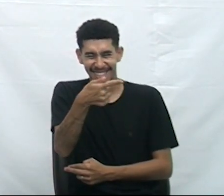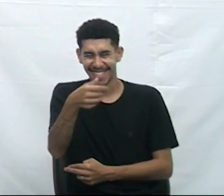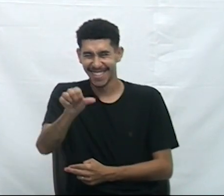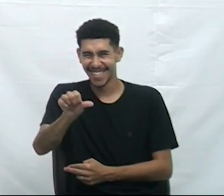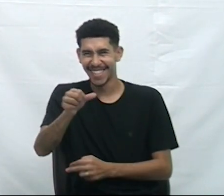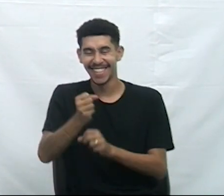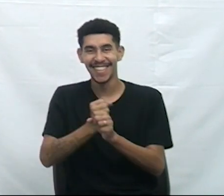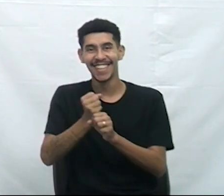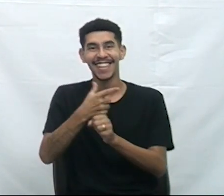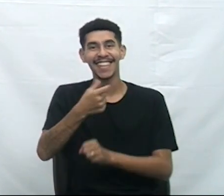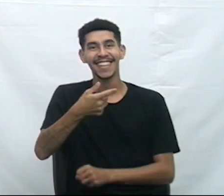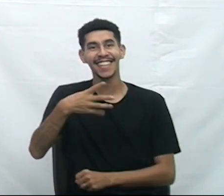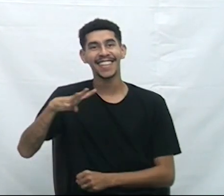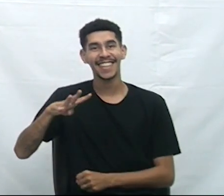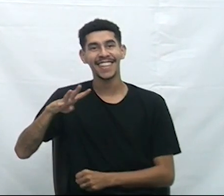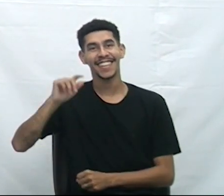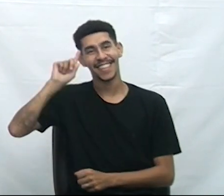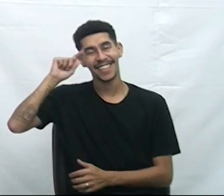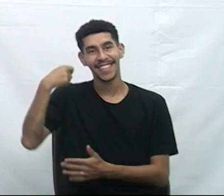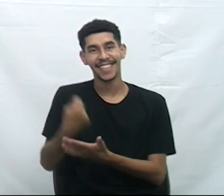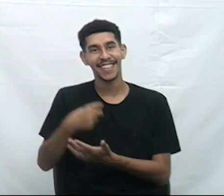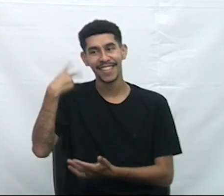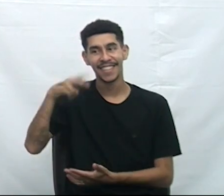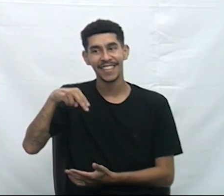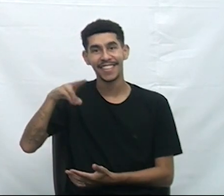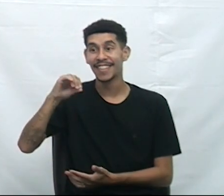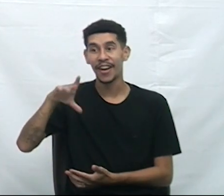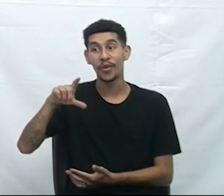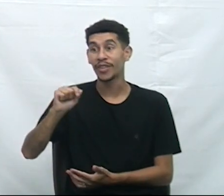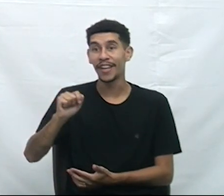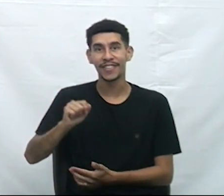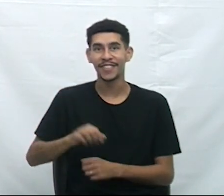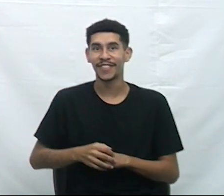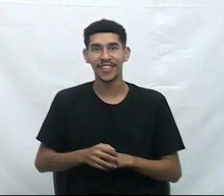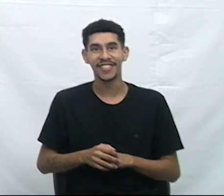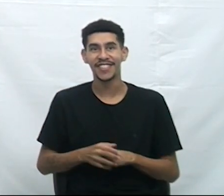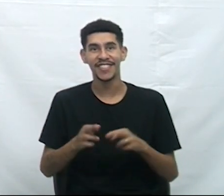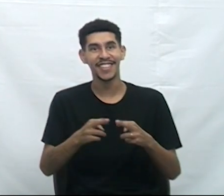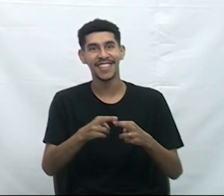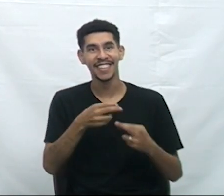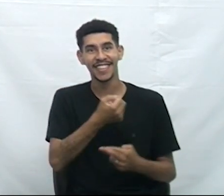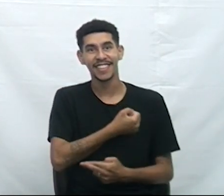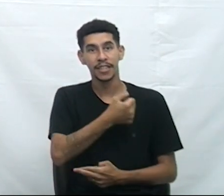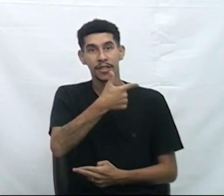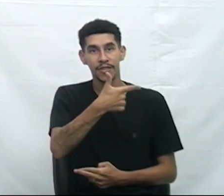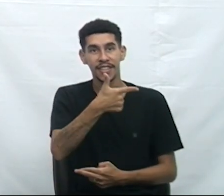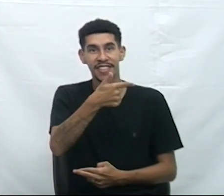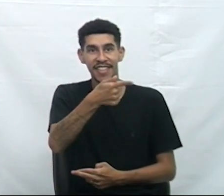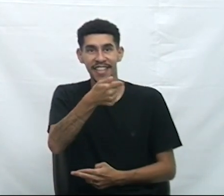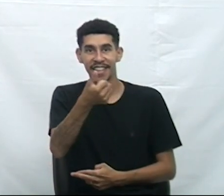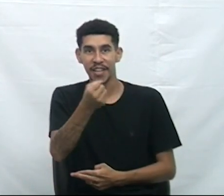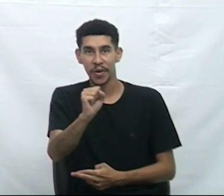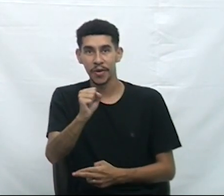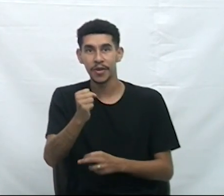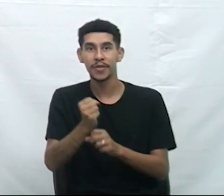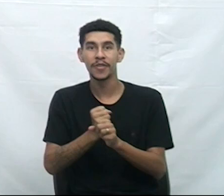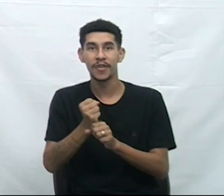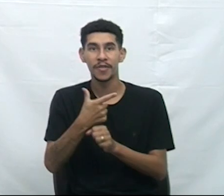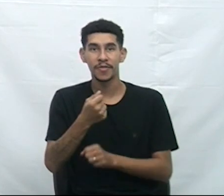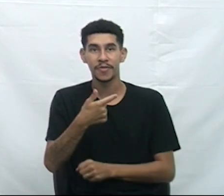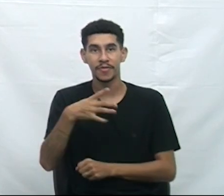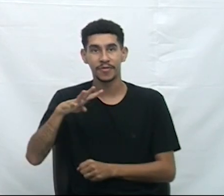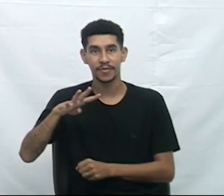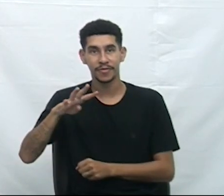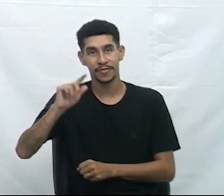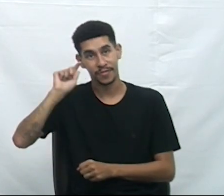de autoria do vereador Nicola Martins. Requerimento número 278, de 2024, de